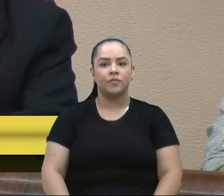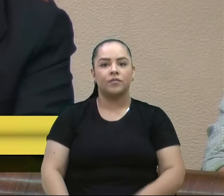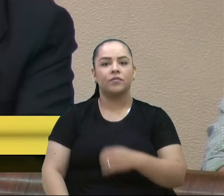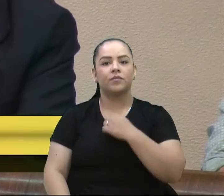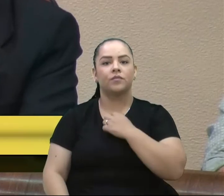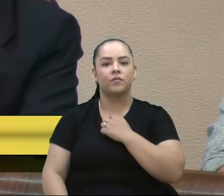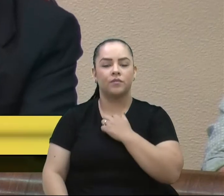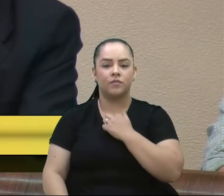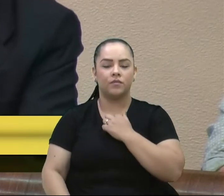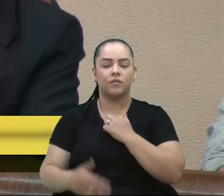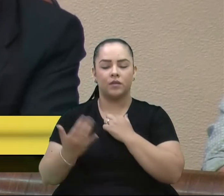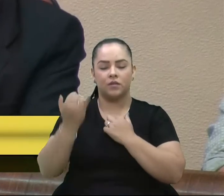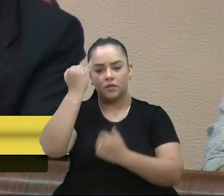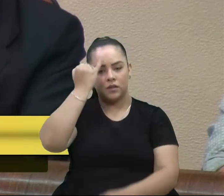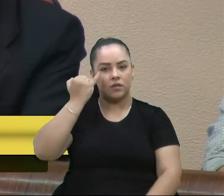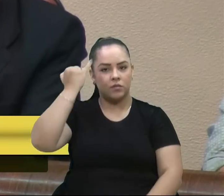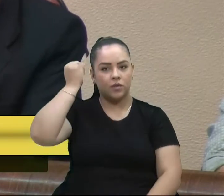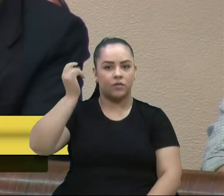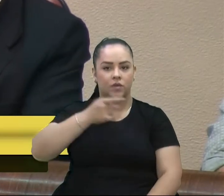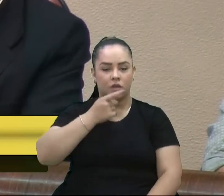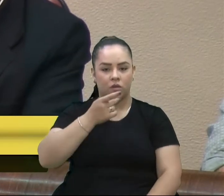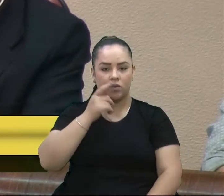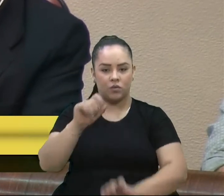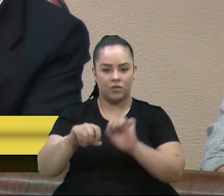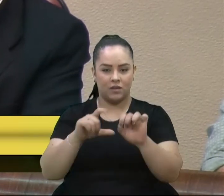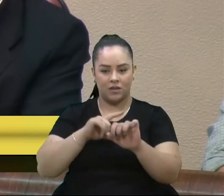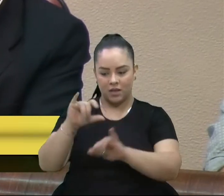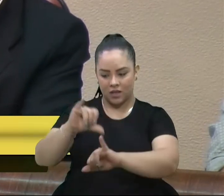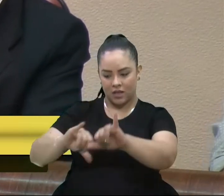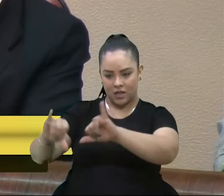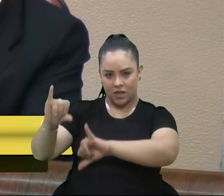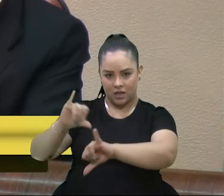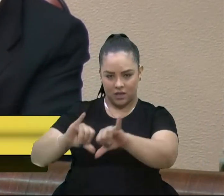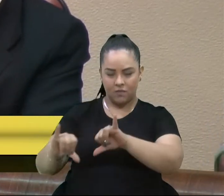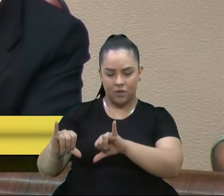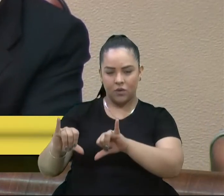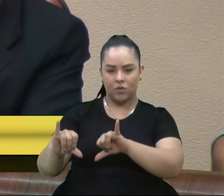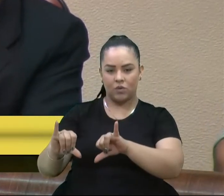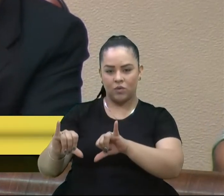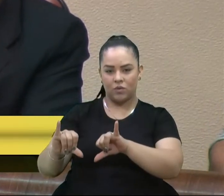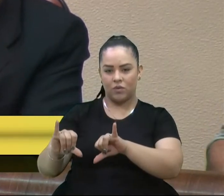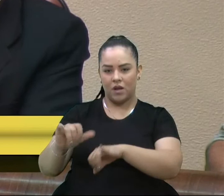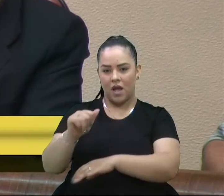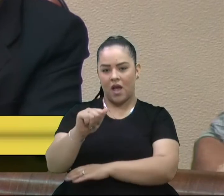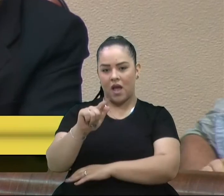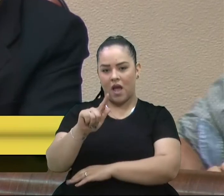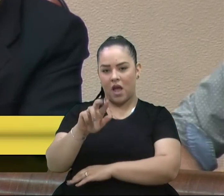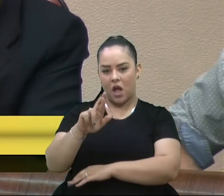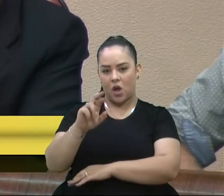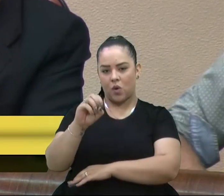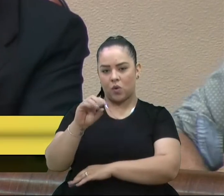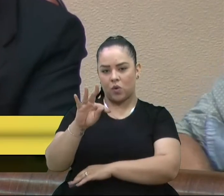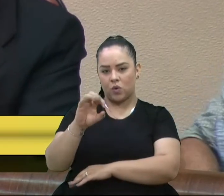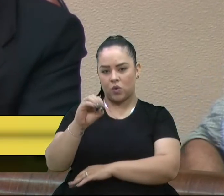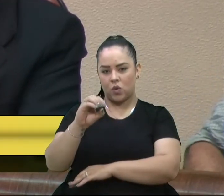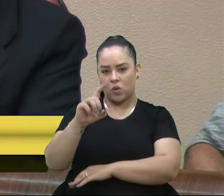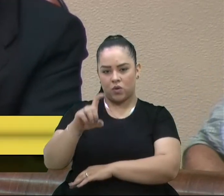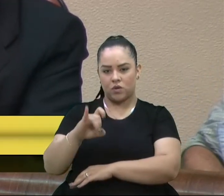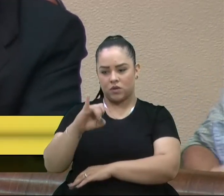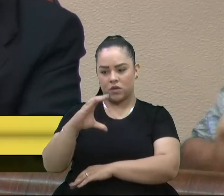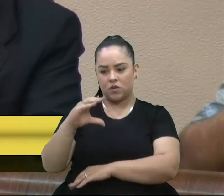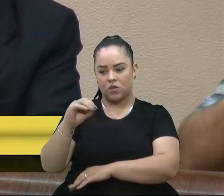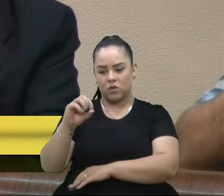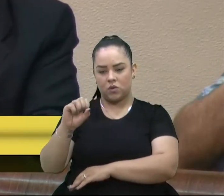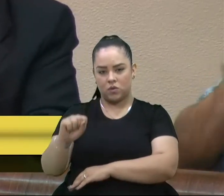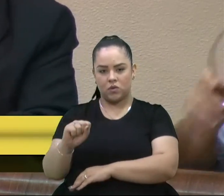colocação sobre os agrotóx, que o líder do governo estadual, ele se refere, assim como outros